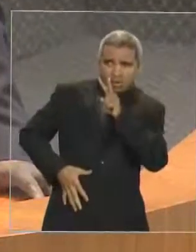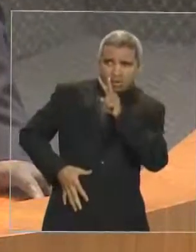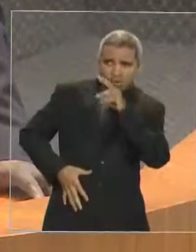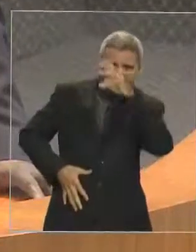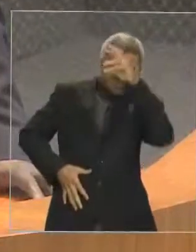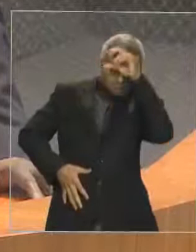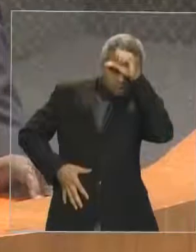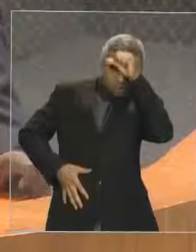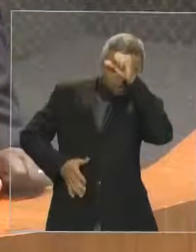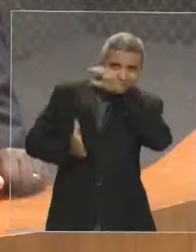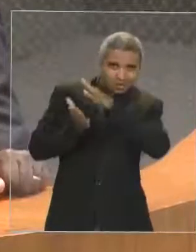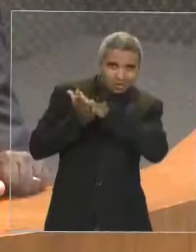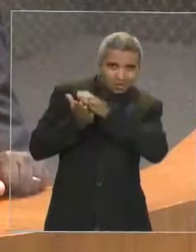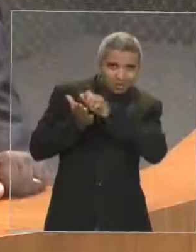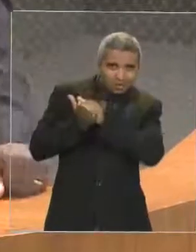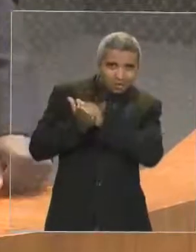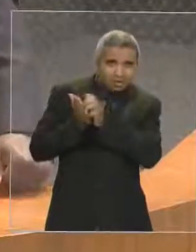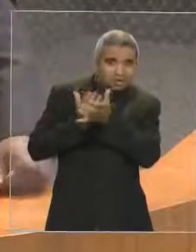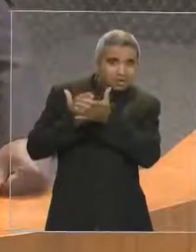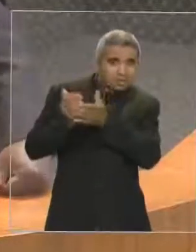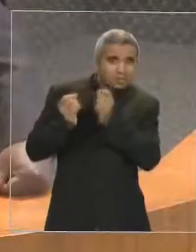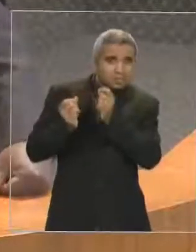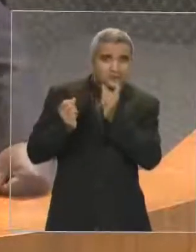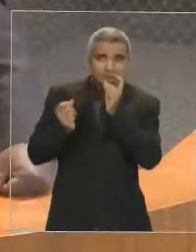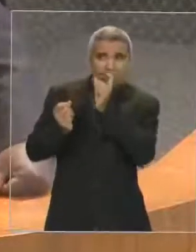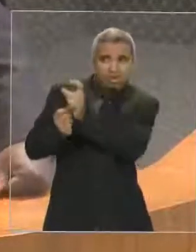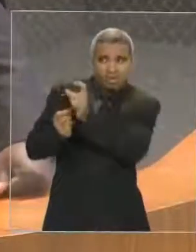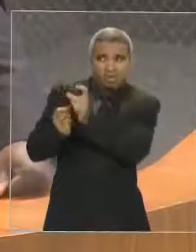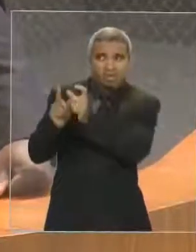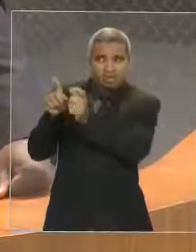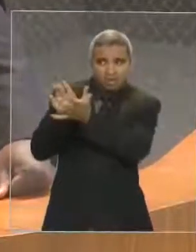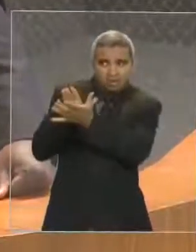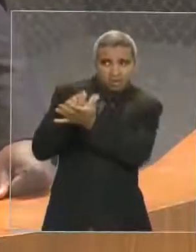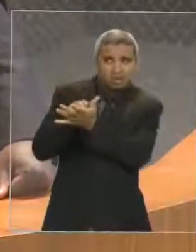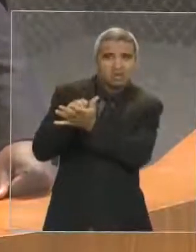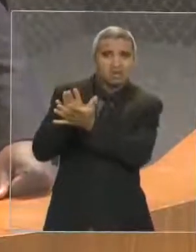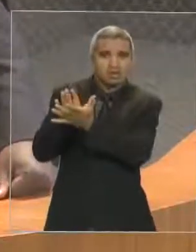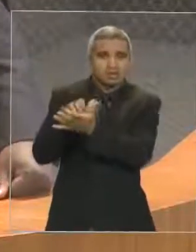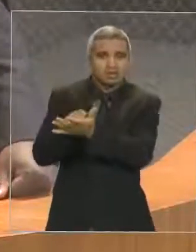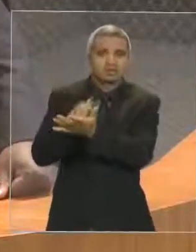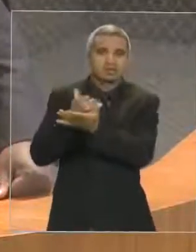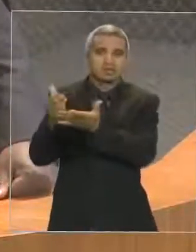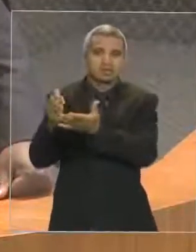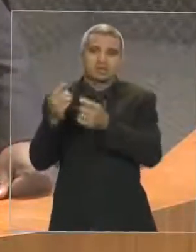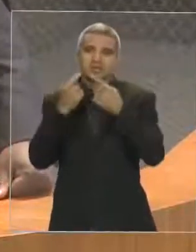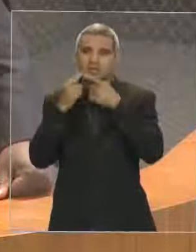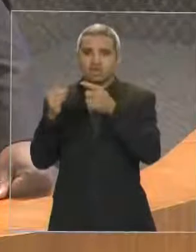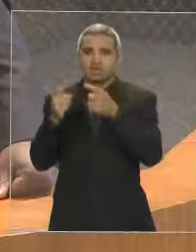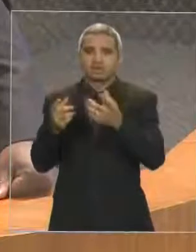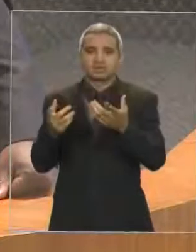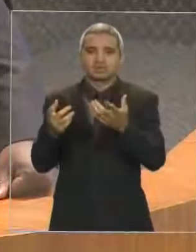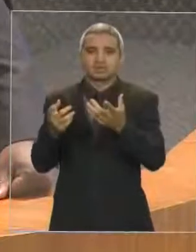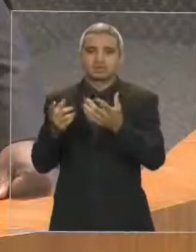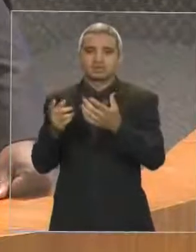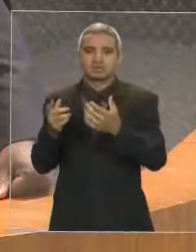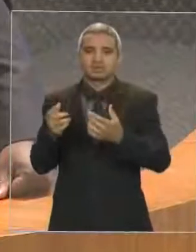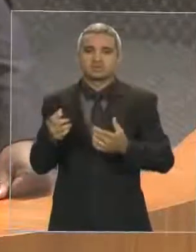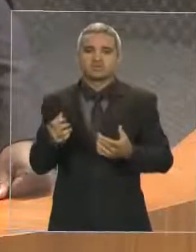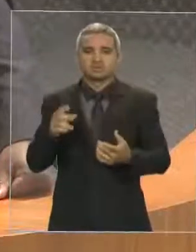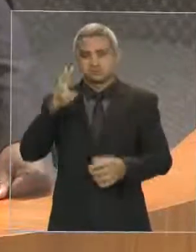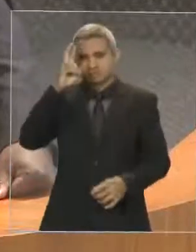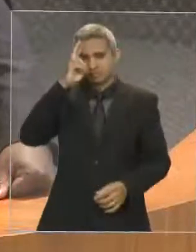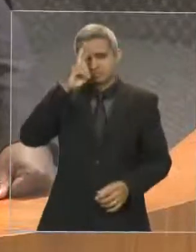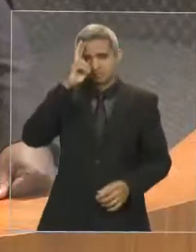E começam a vir as ameaças, dentre outras coisas. Lembro de um guerreiro que estava na